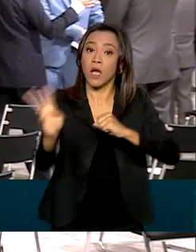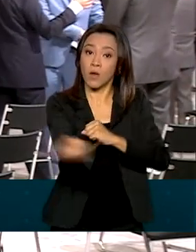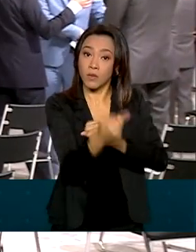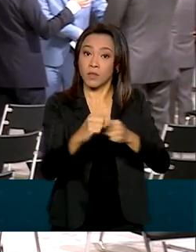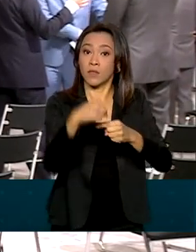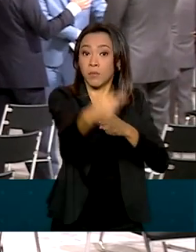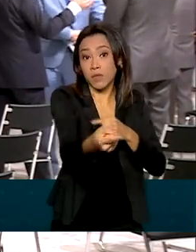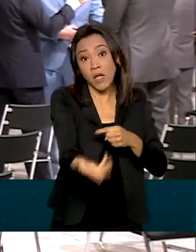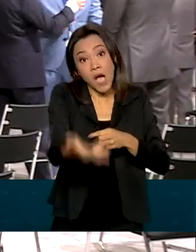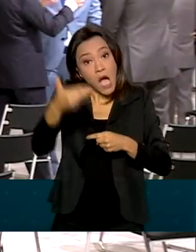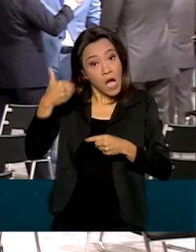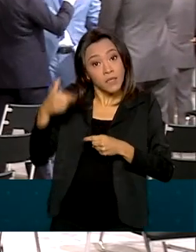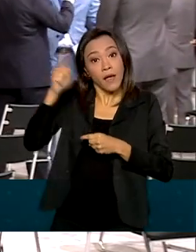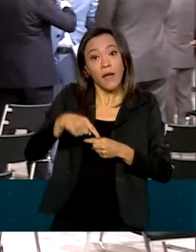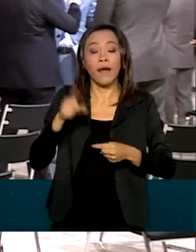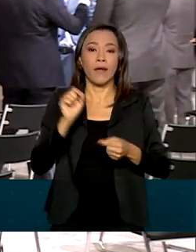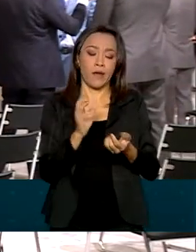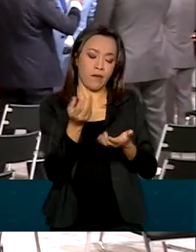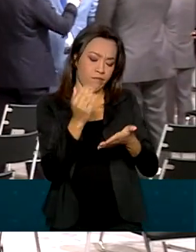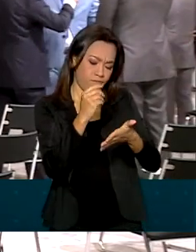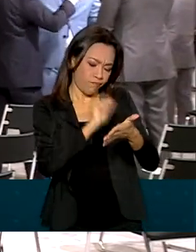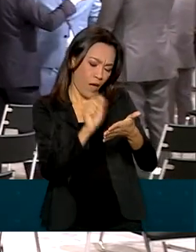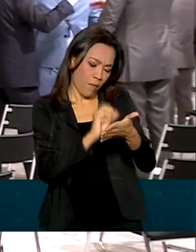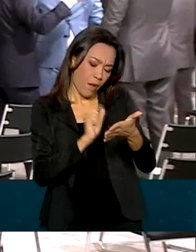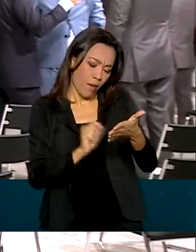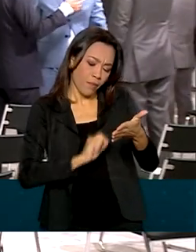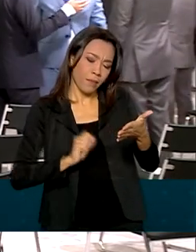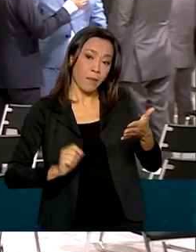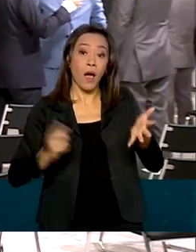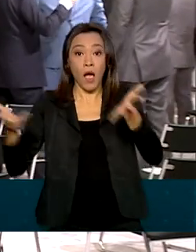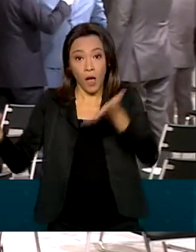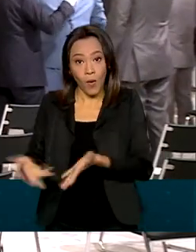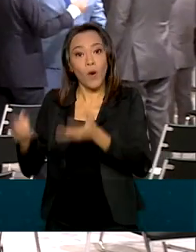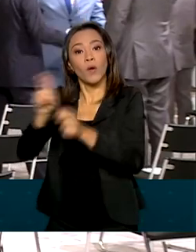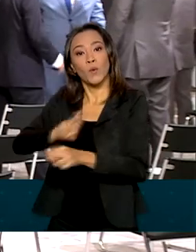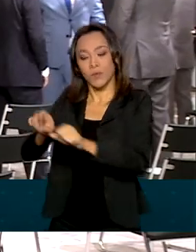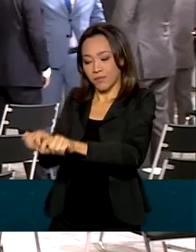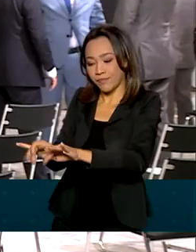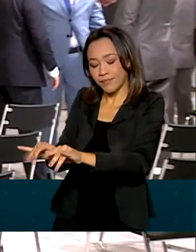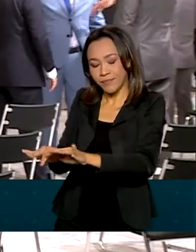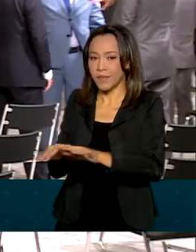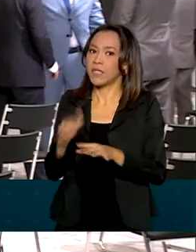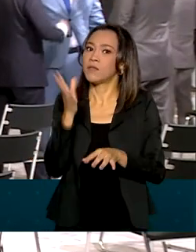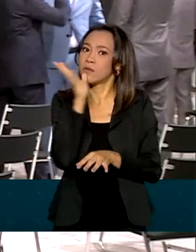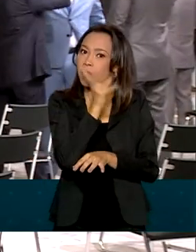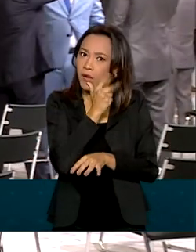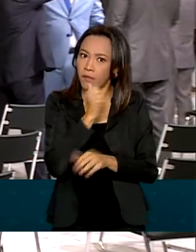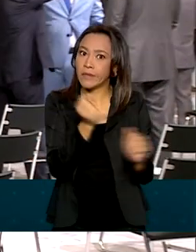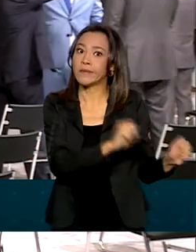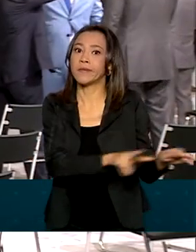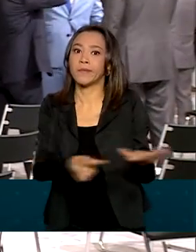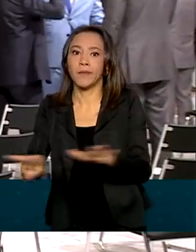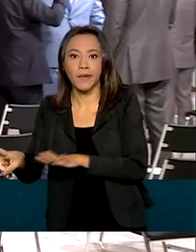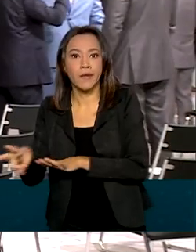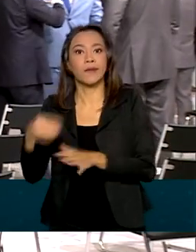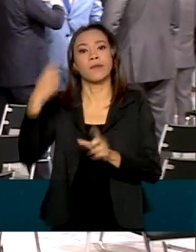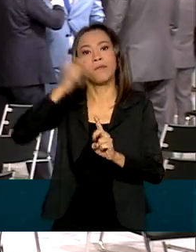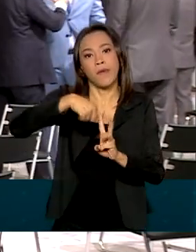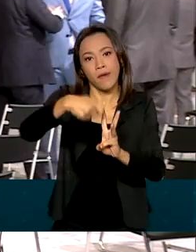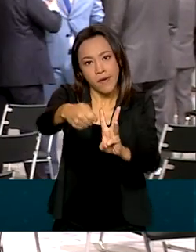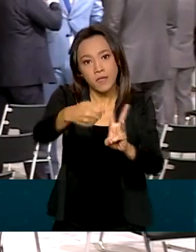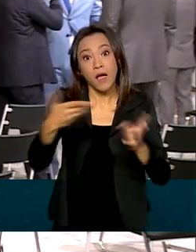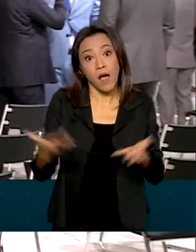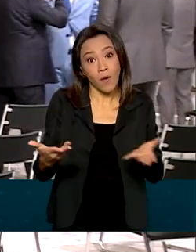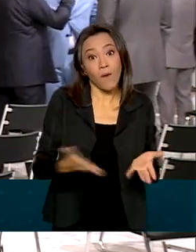era manual e que representa 70% das solicitações. O que levava semanas ou até meses para ser analisado,